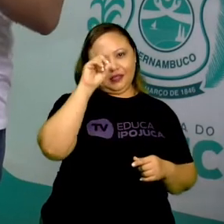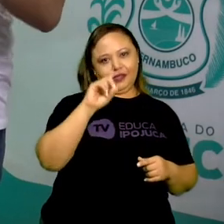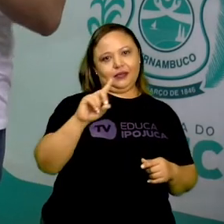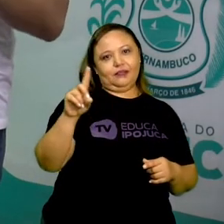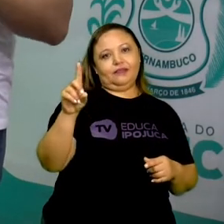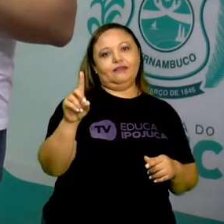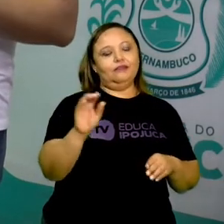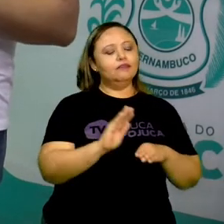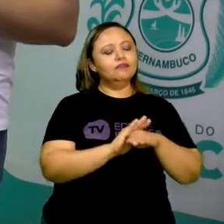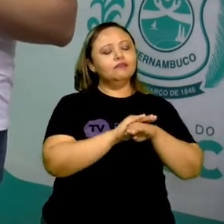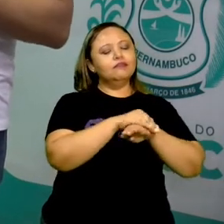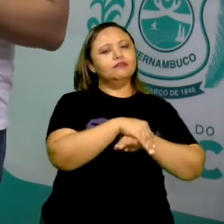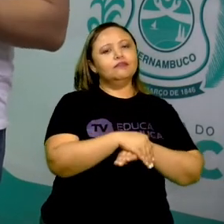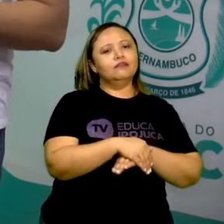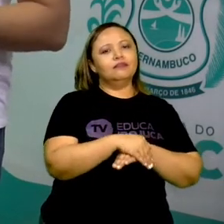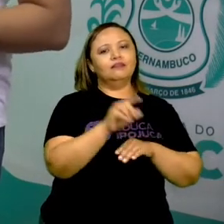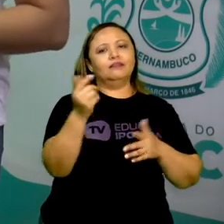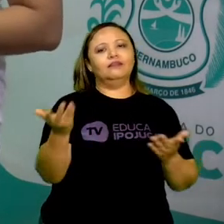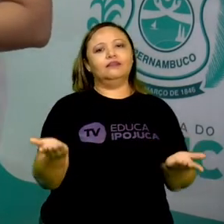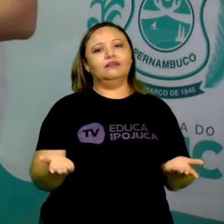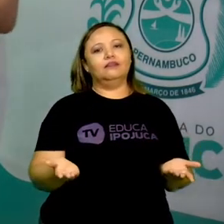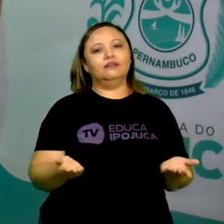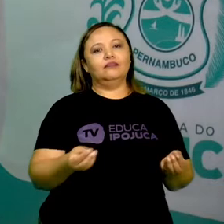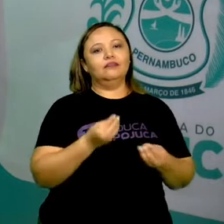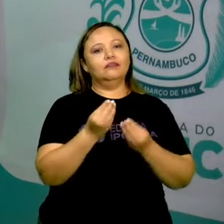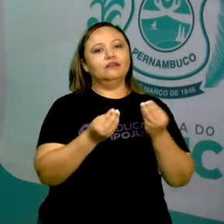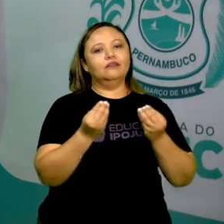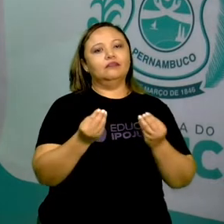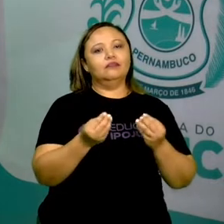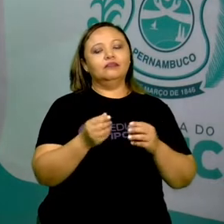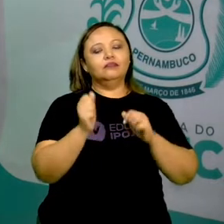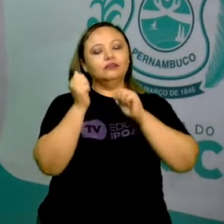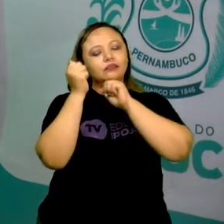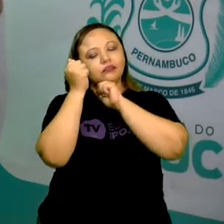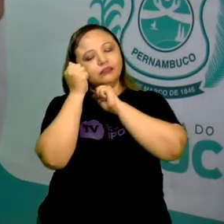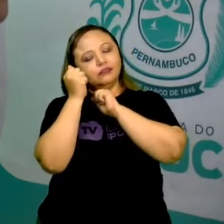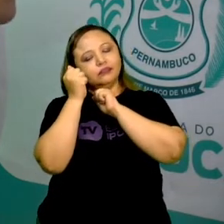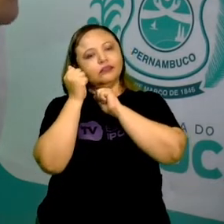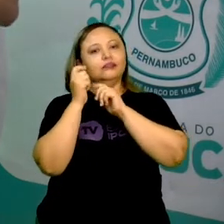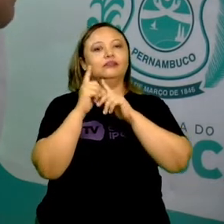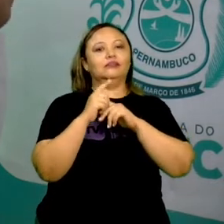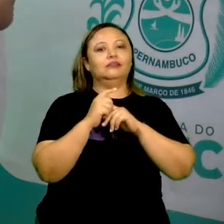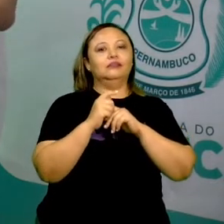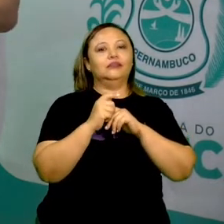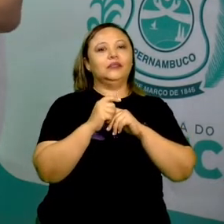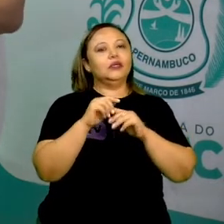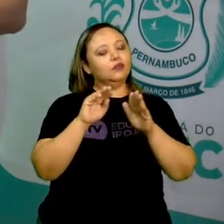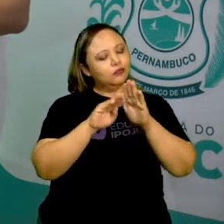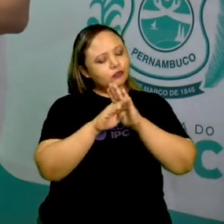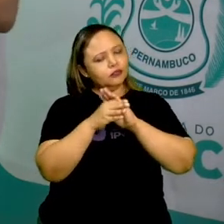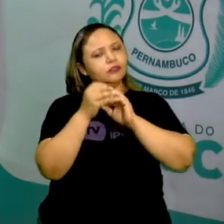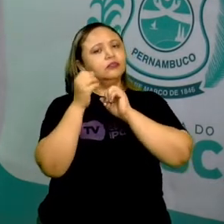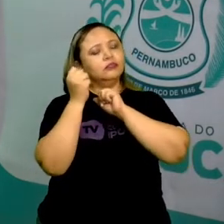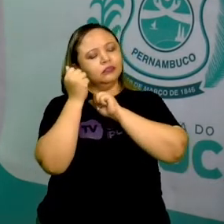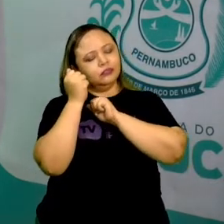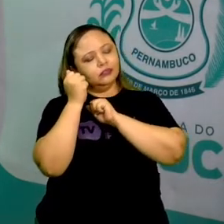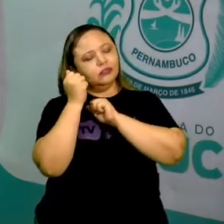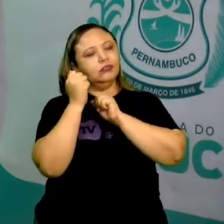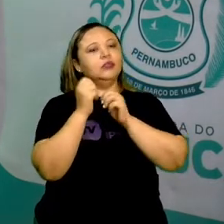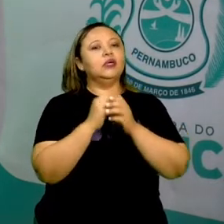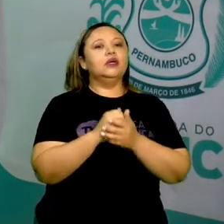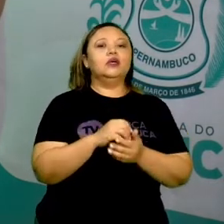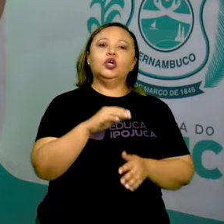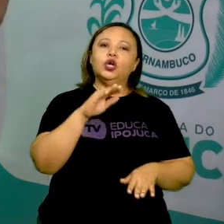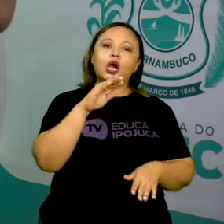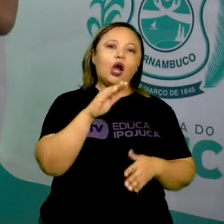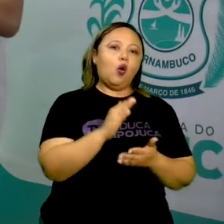E a noite? Bem, costumam dormir. Geralmente, à noite, costumamos dormir. É claro